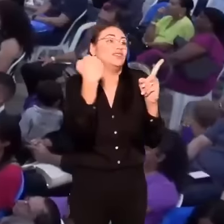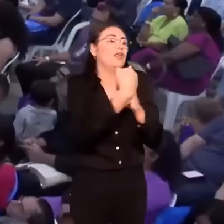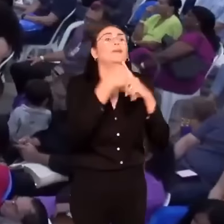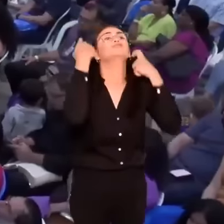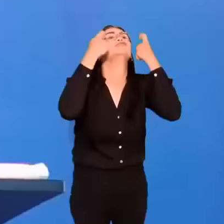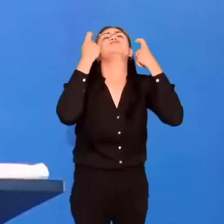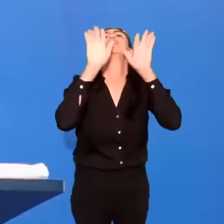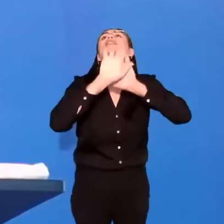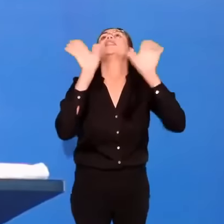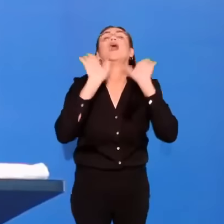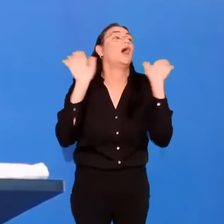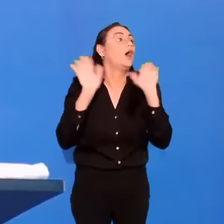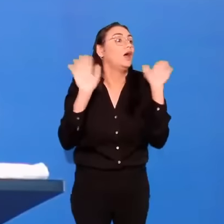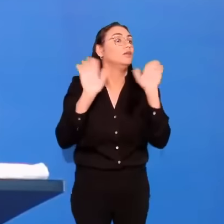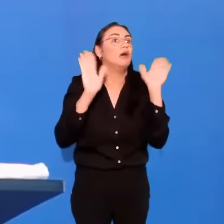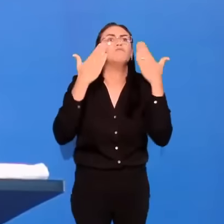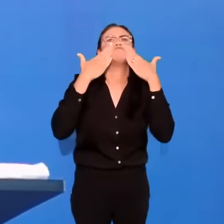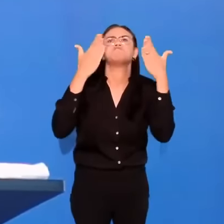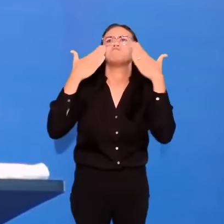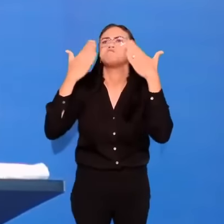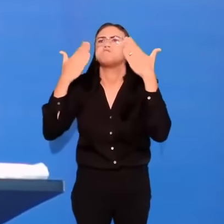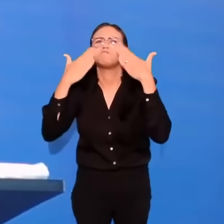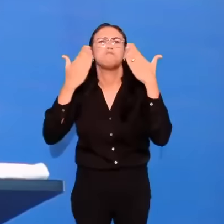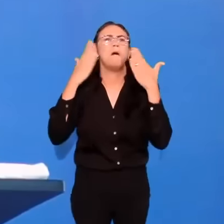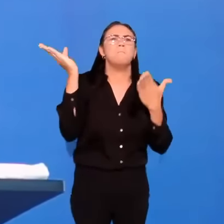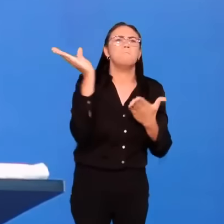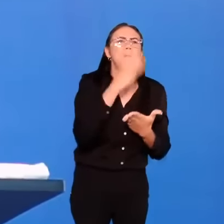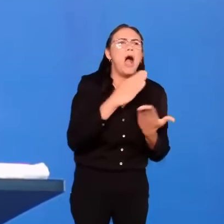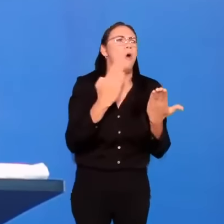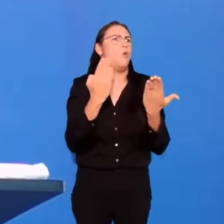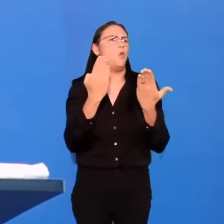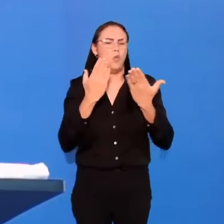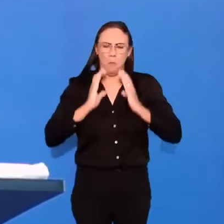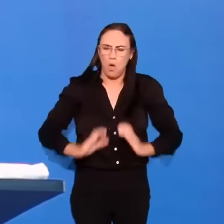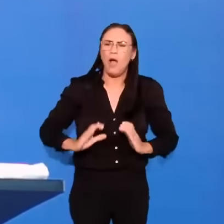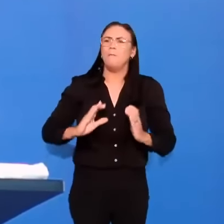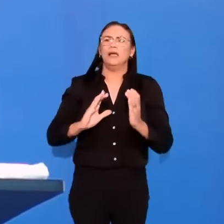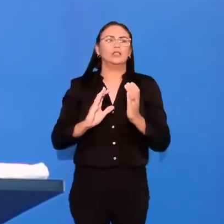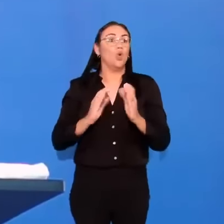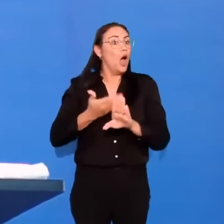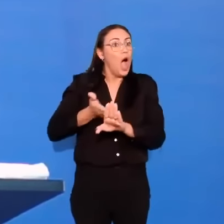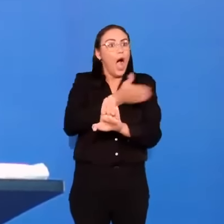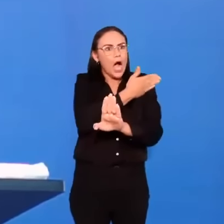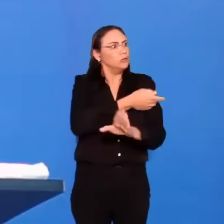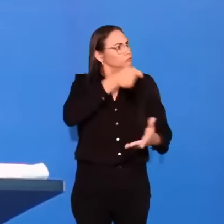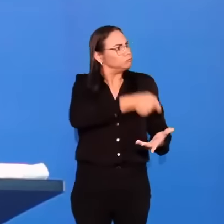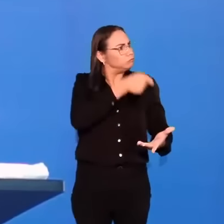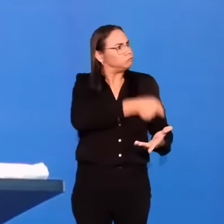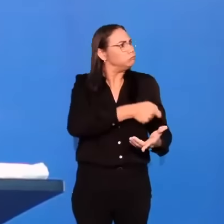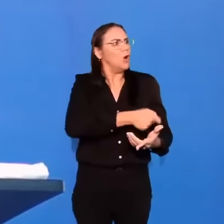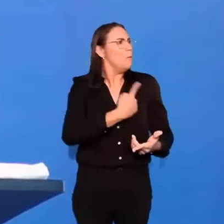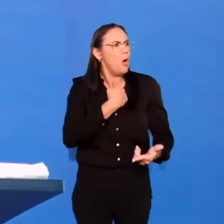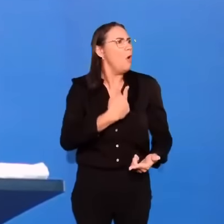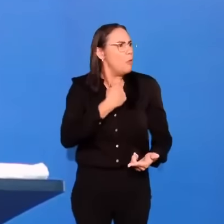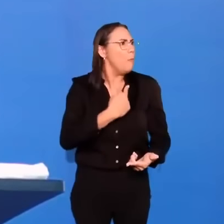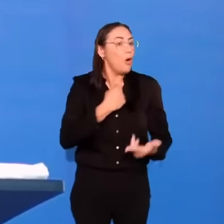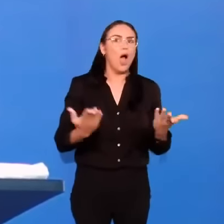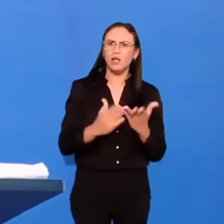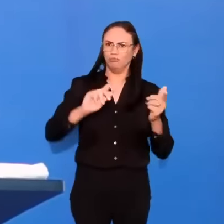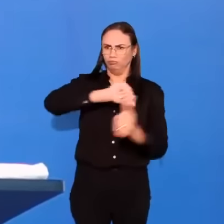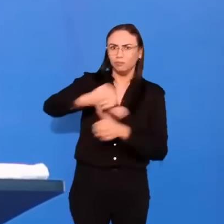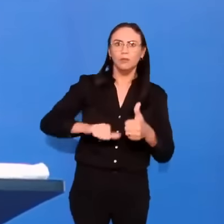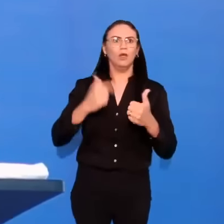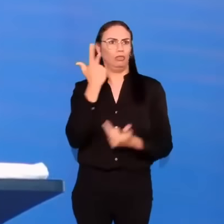degradação. E atos, atos antigamente reprovados, hoje se tornam normais,